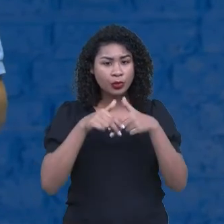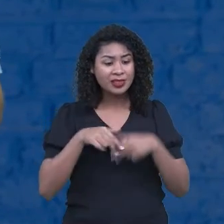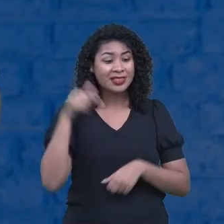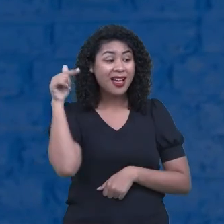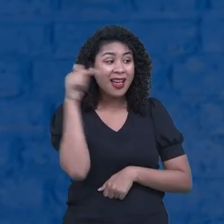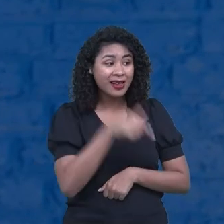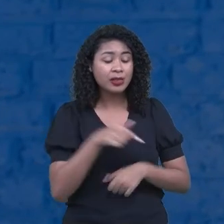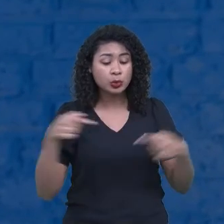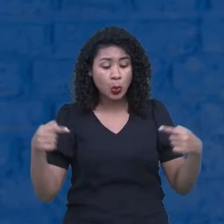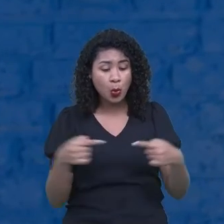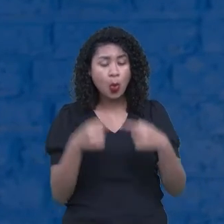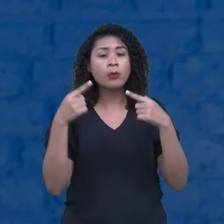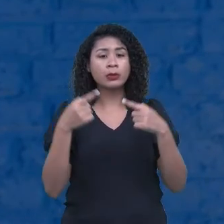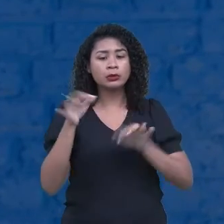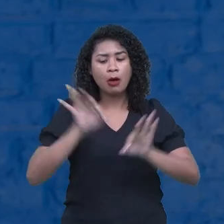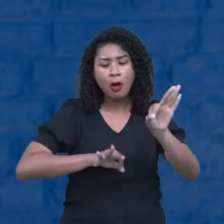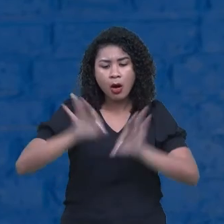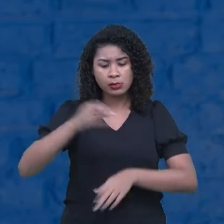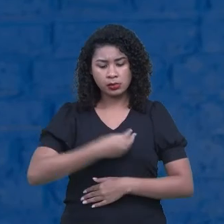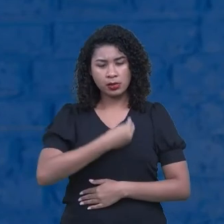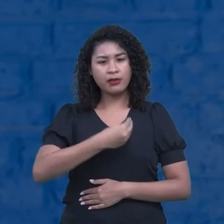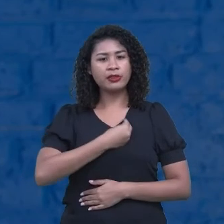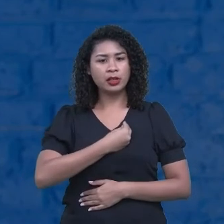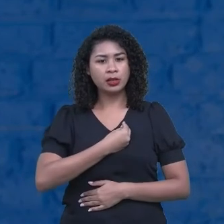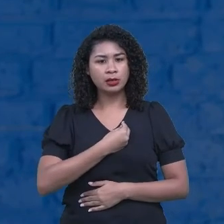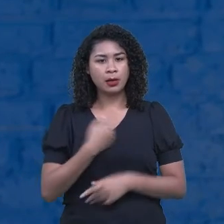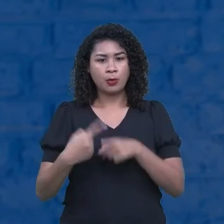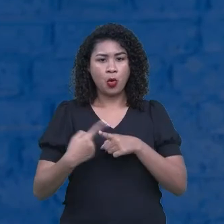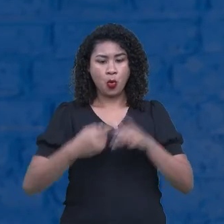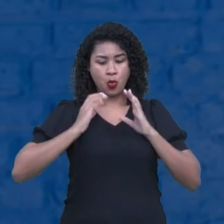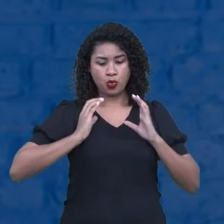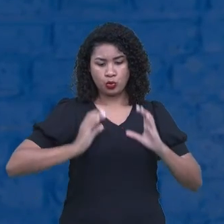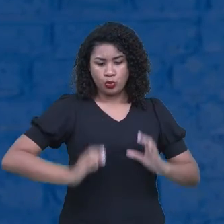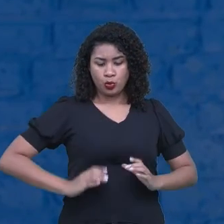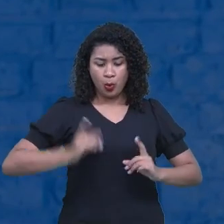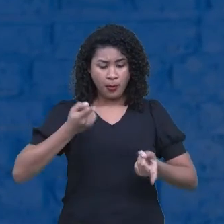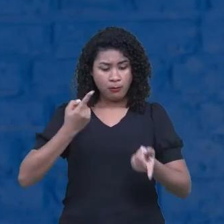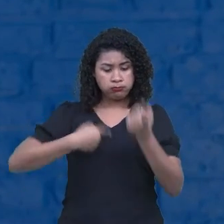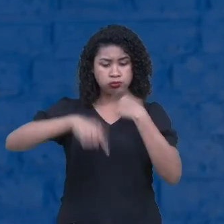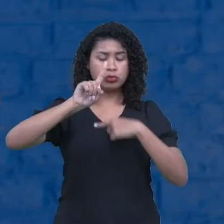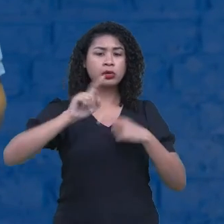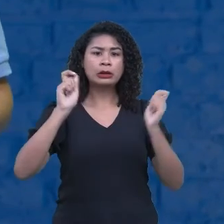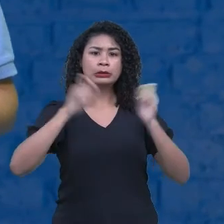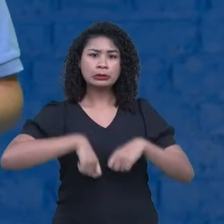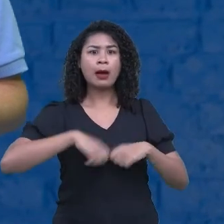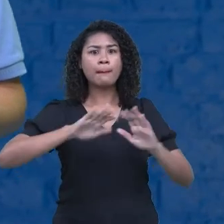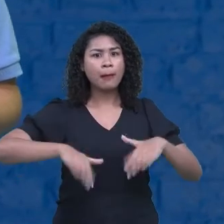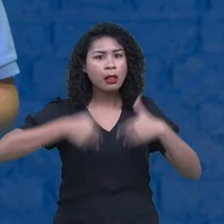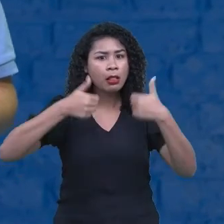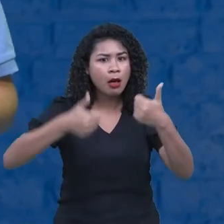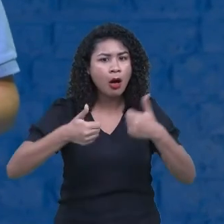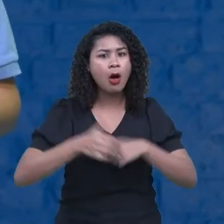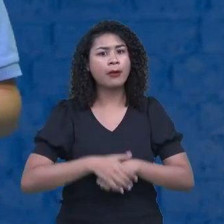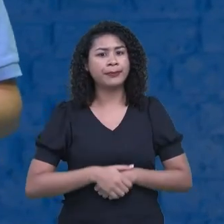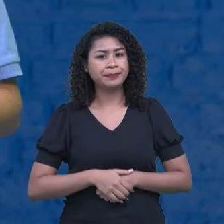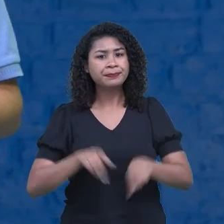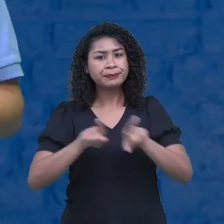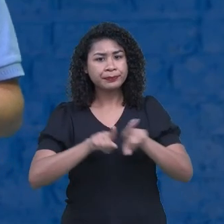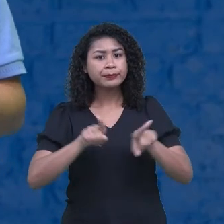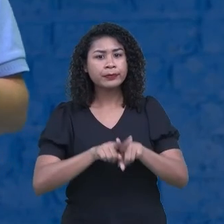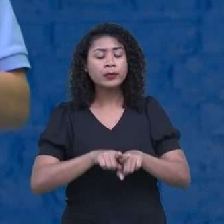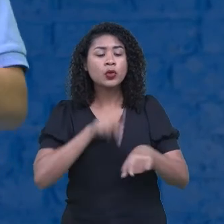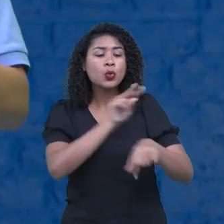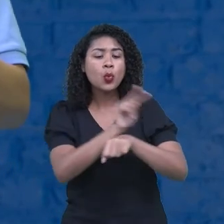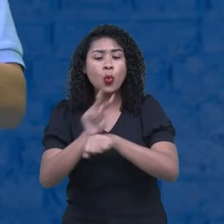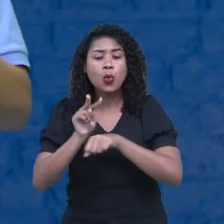vida. Isso também muda a nossa postura enquanto pessoa. Muda a nossa postura em cuidar do meio